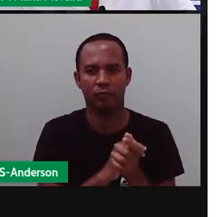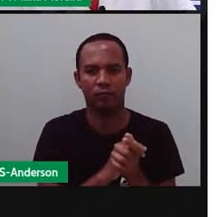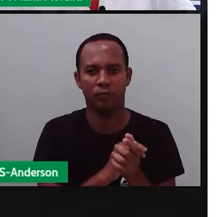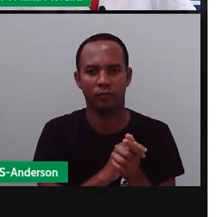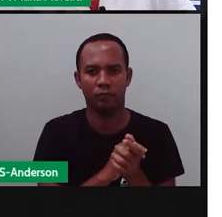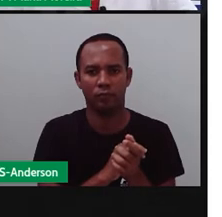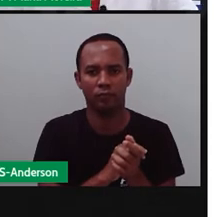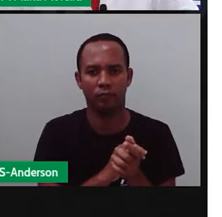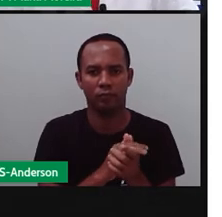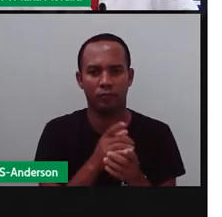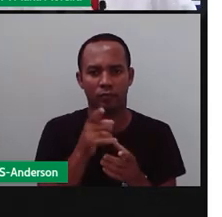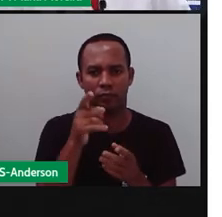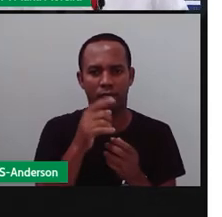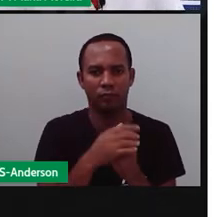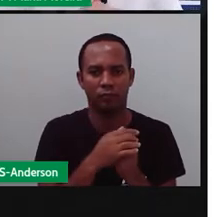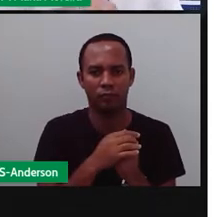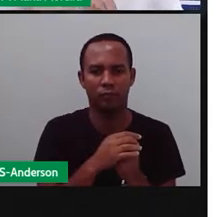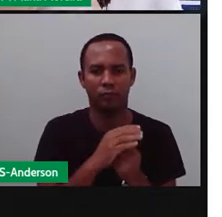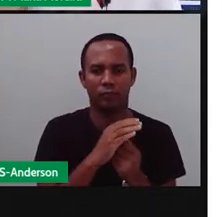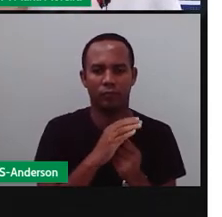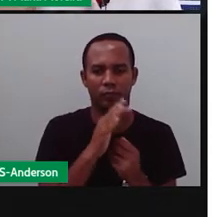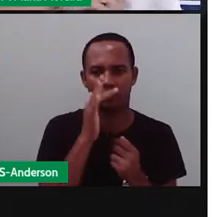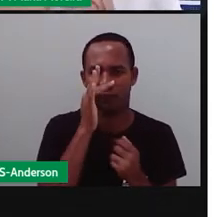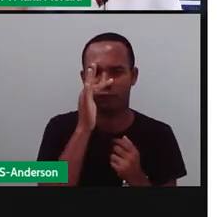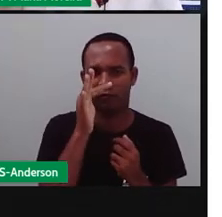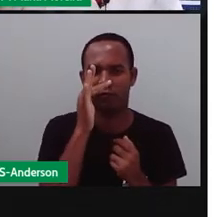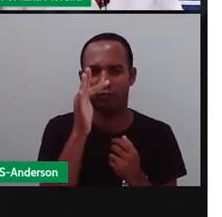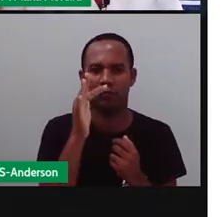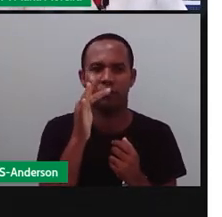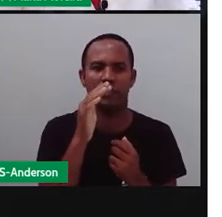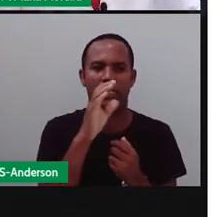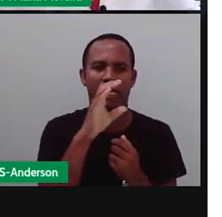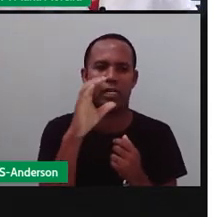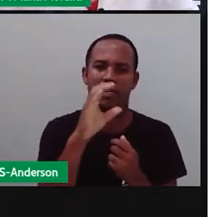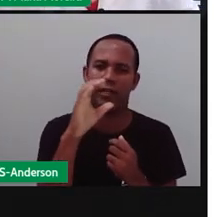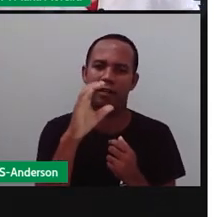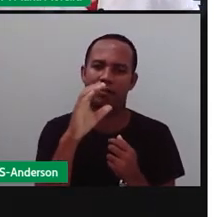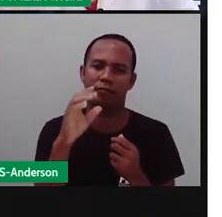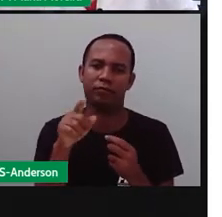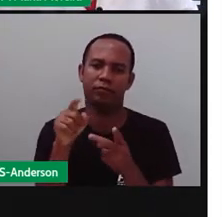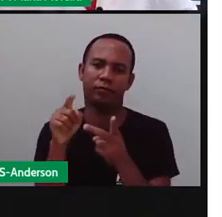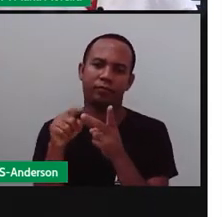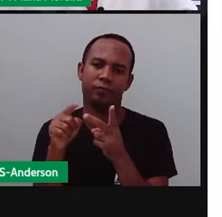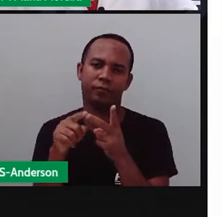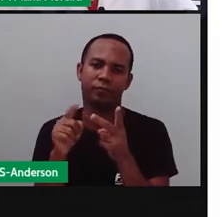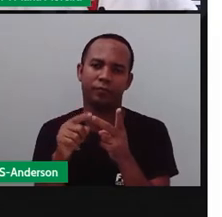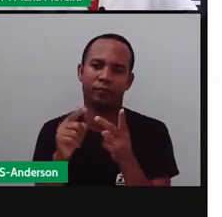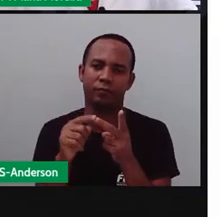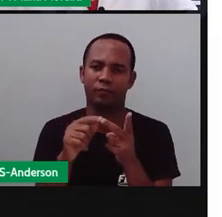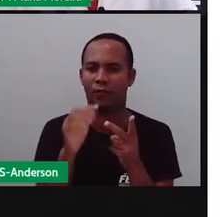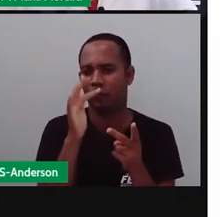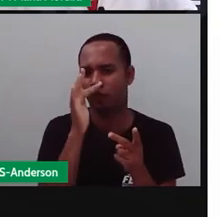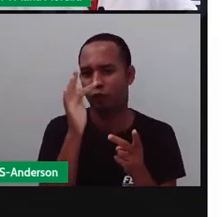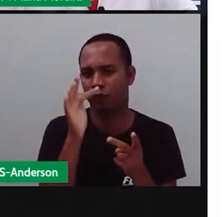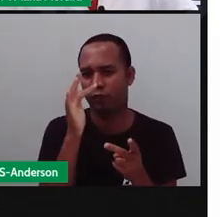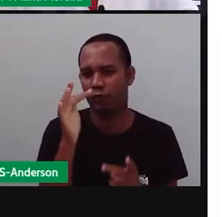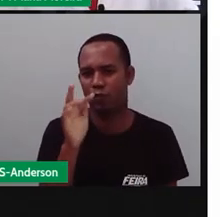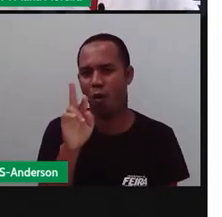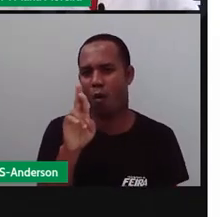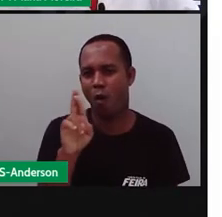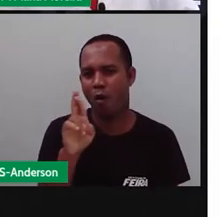desenhozinho da flor. Que tem um caule, né? Um pouco mais avantajado. E a rosa, que vocês já conhecem aí.